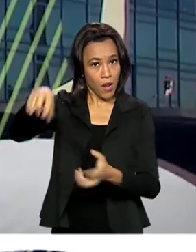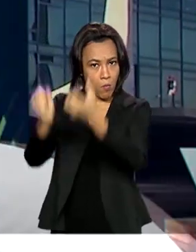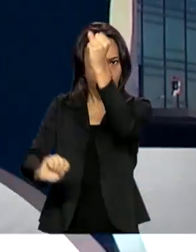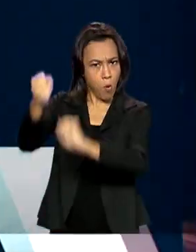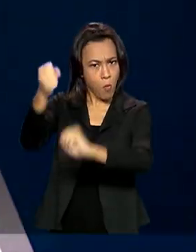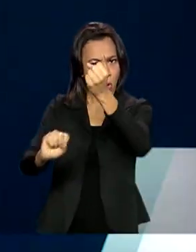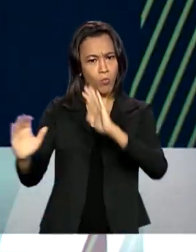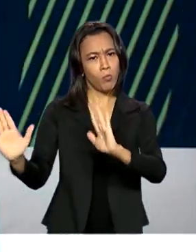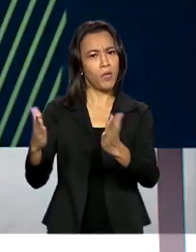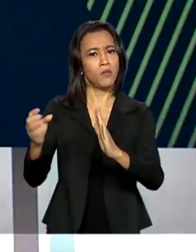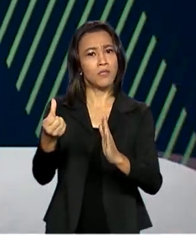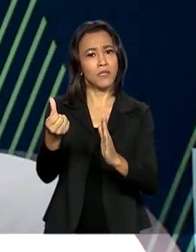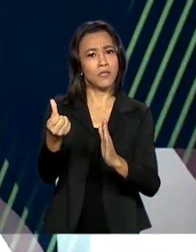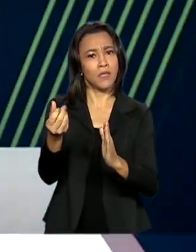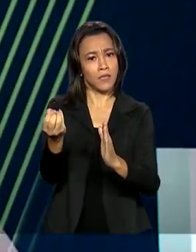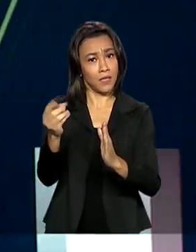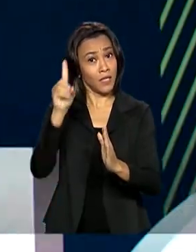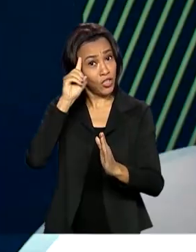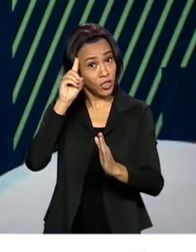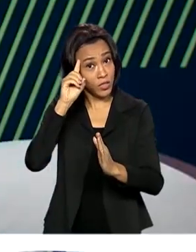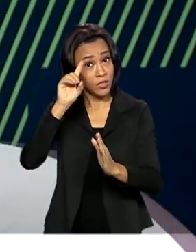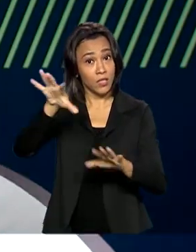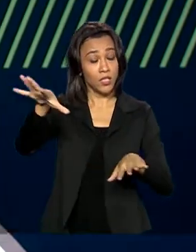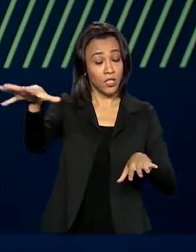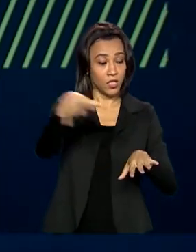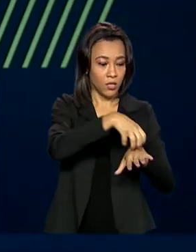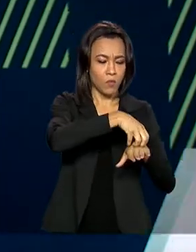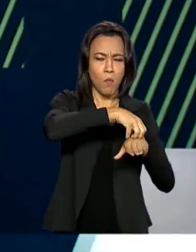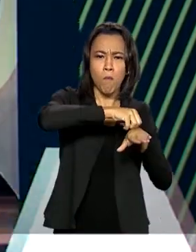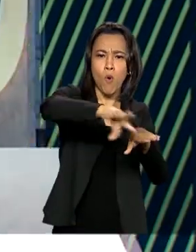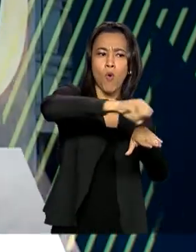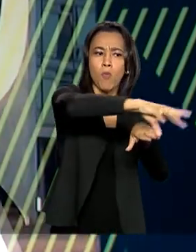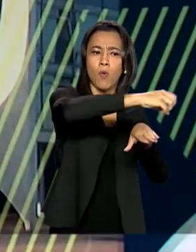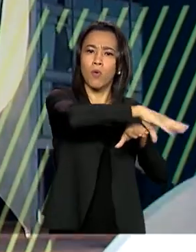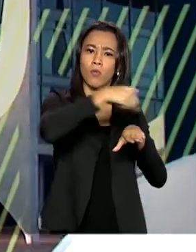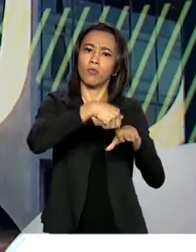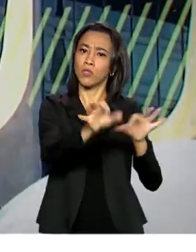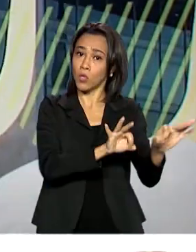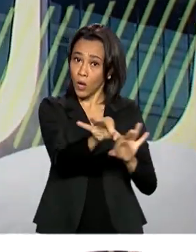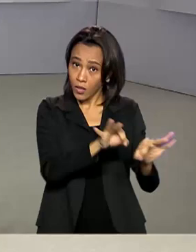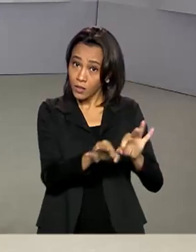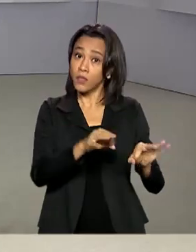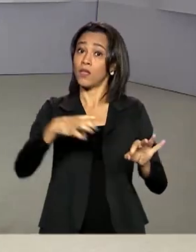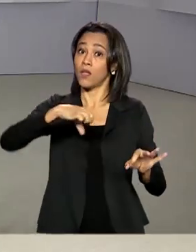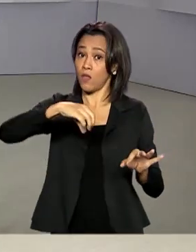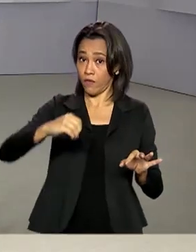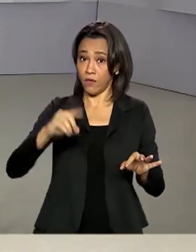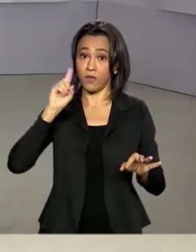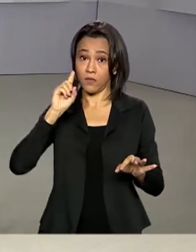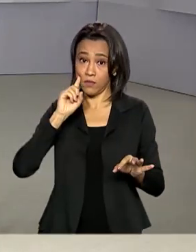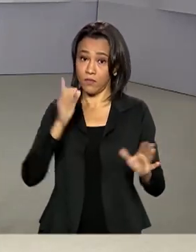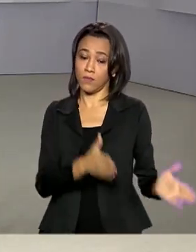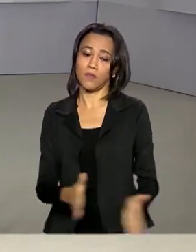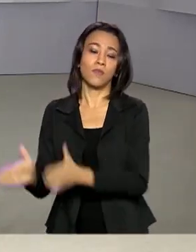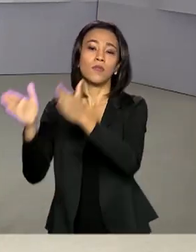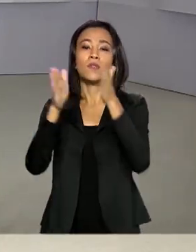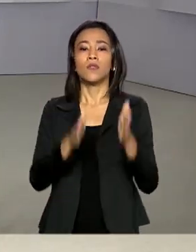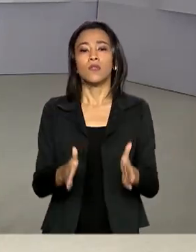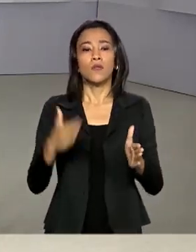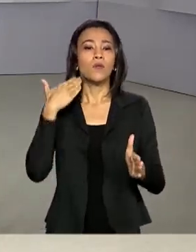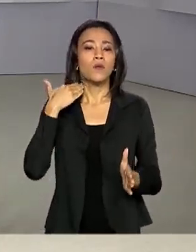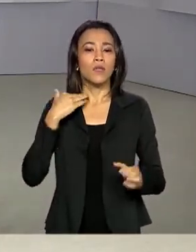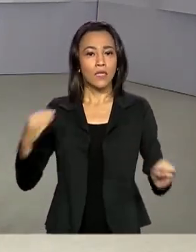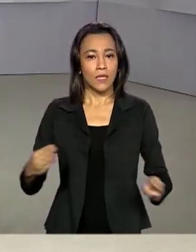de 60 dias e para que os revendedores se organizem, o prazo é de 90 dias. A Caixa Econômica